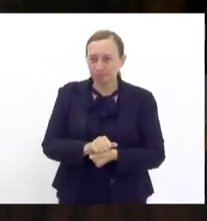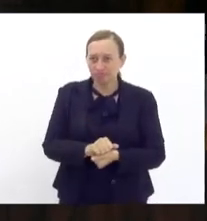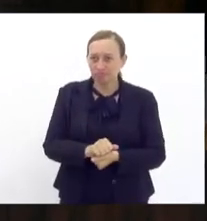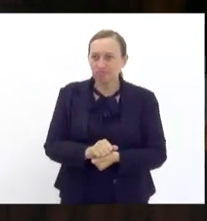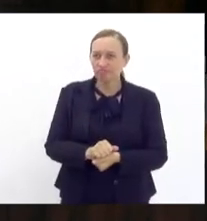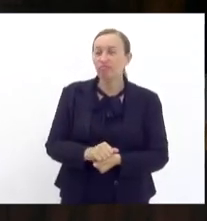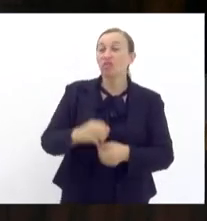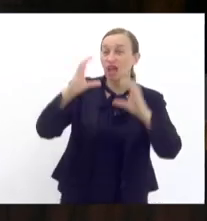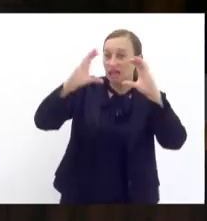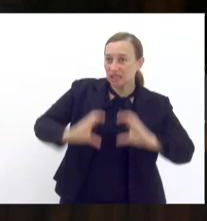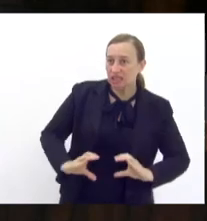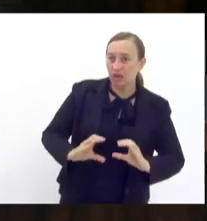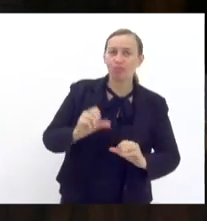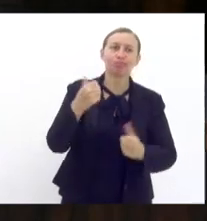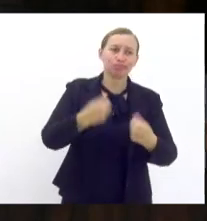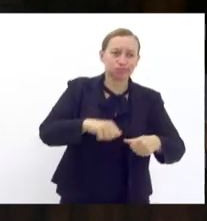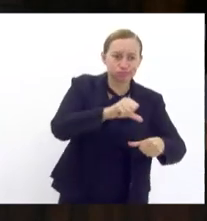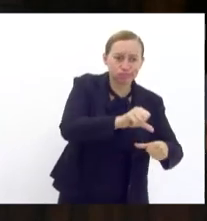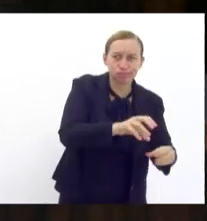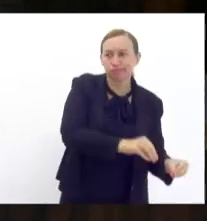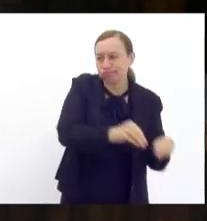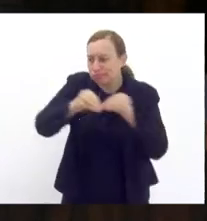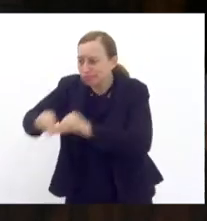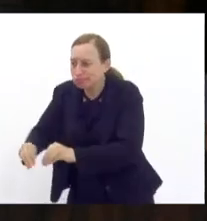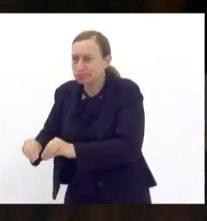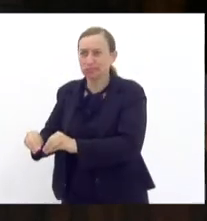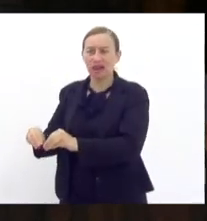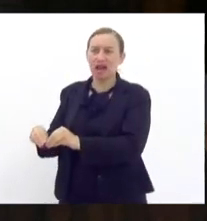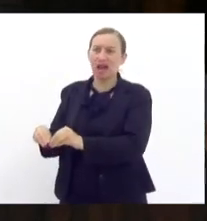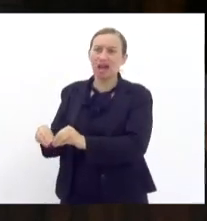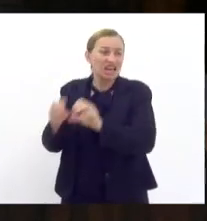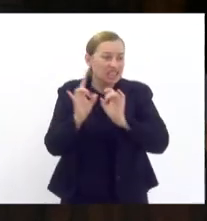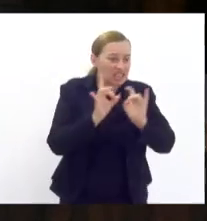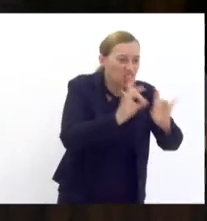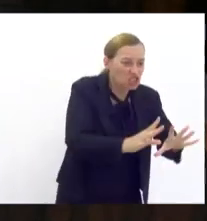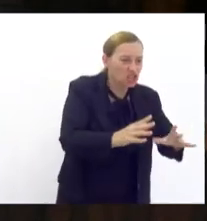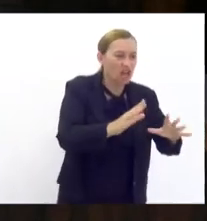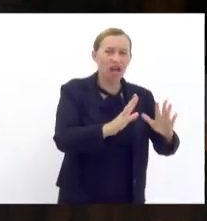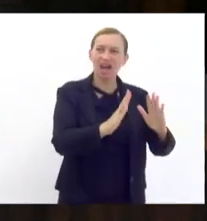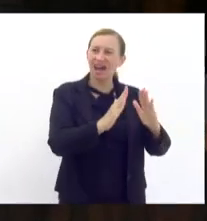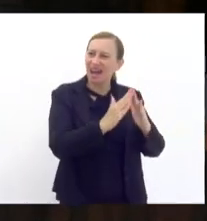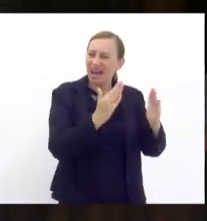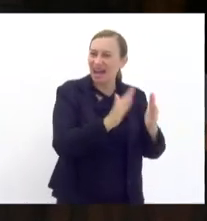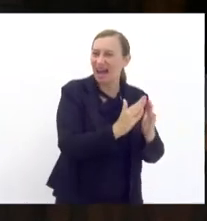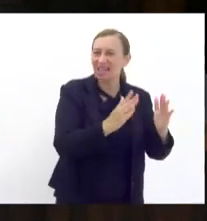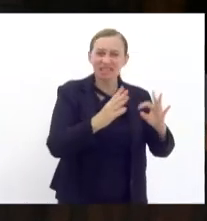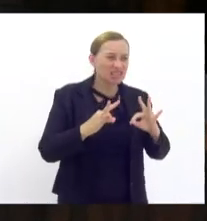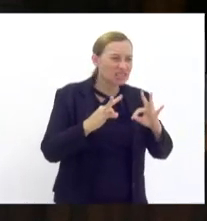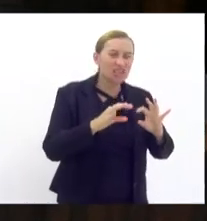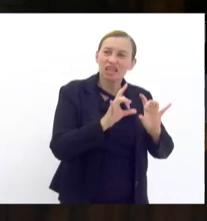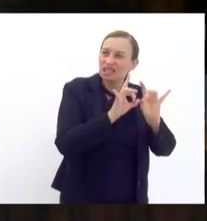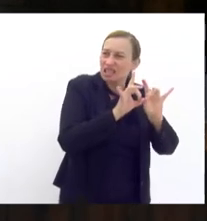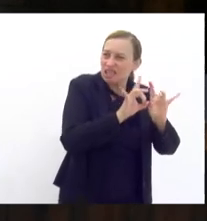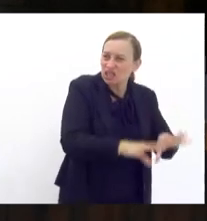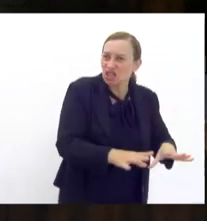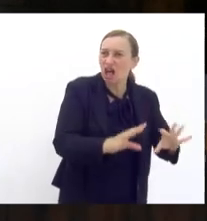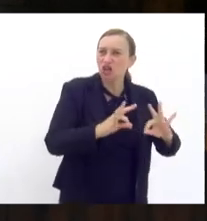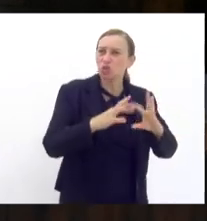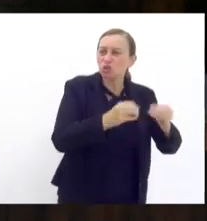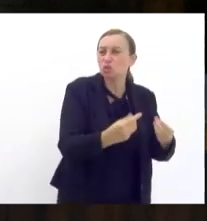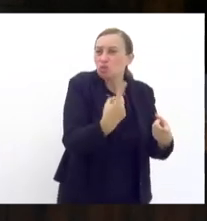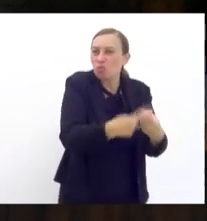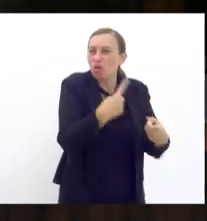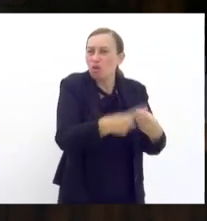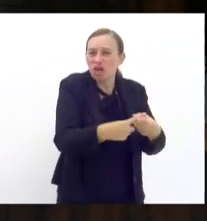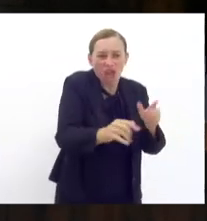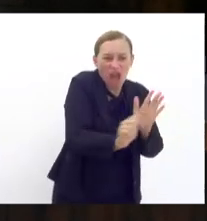cidadãos tendo que se mudar sair com uma mão na frente outra atrás porque a boca de fumo chegou na sua porta a